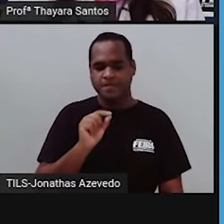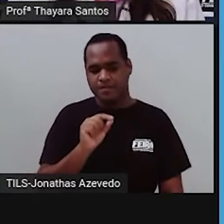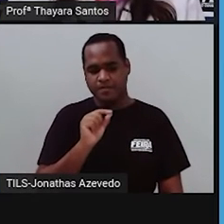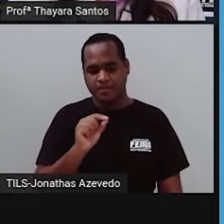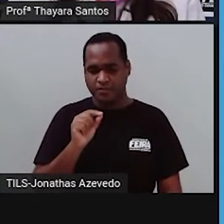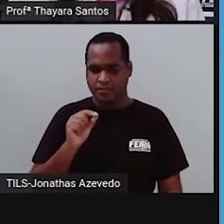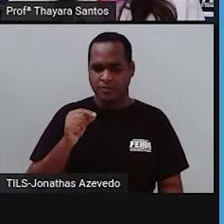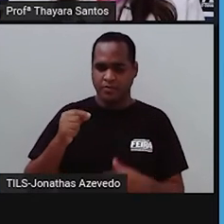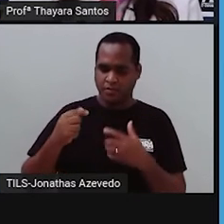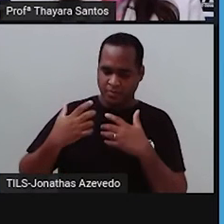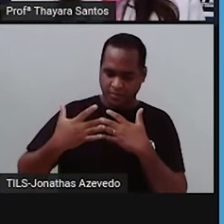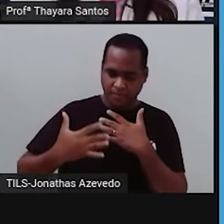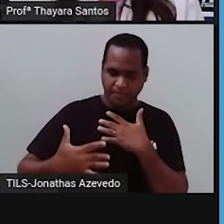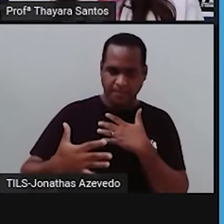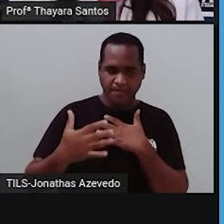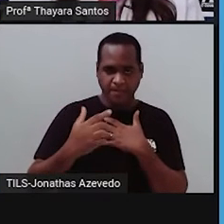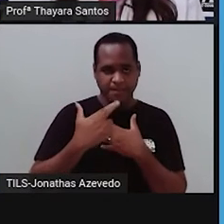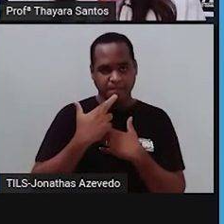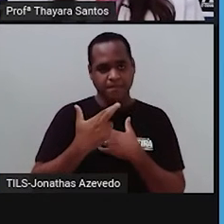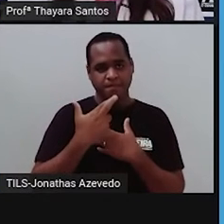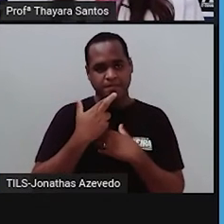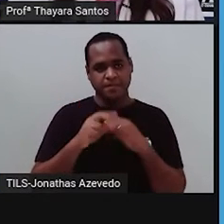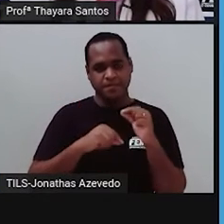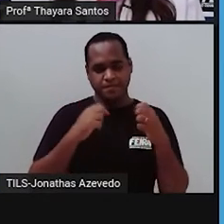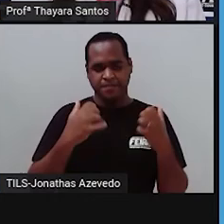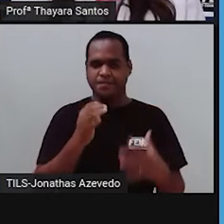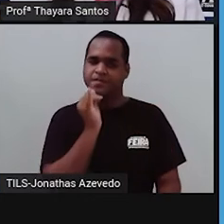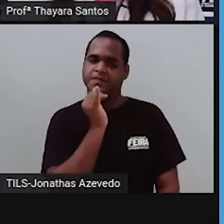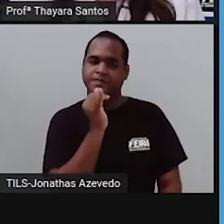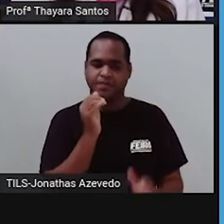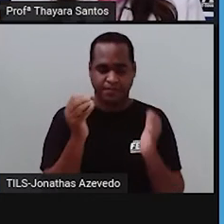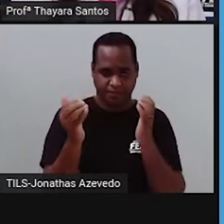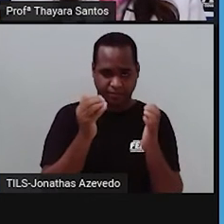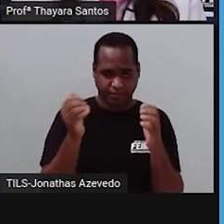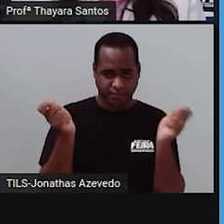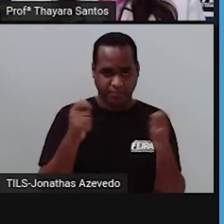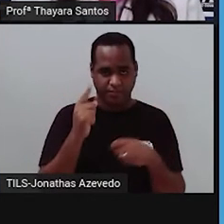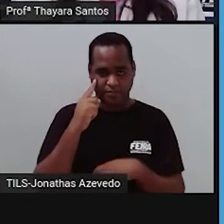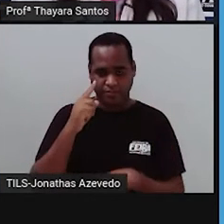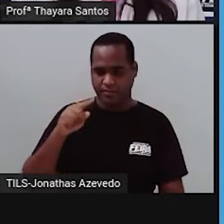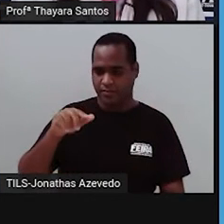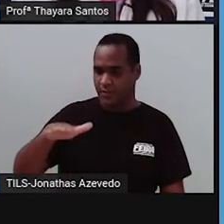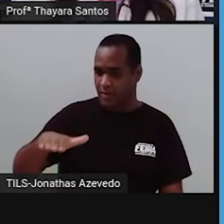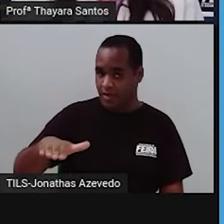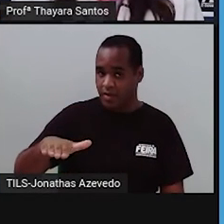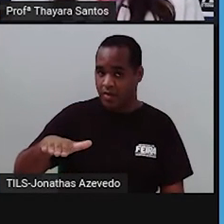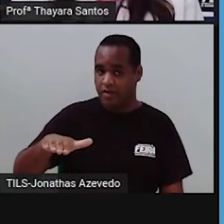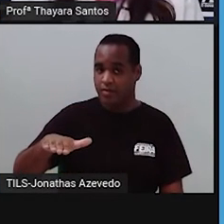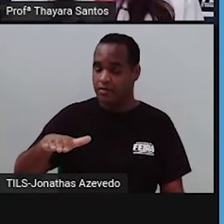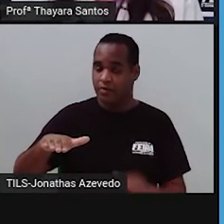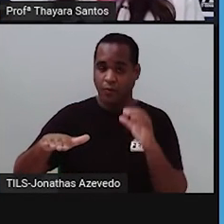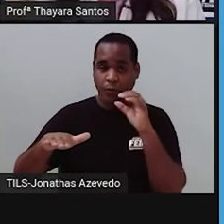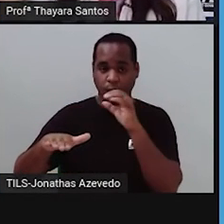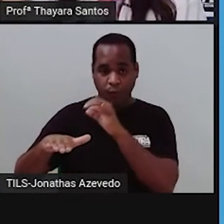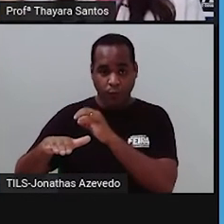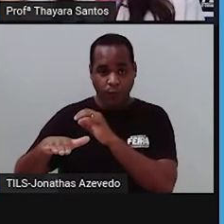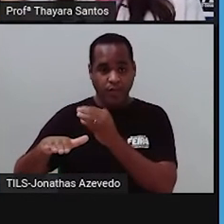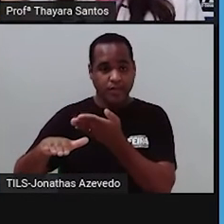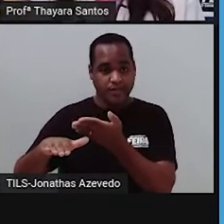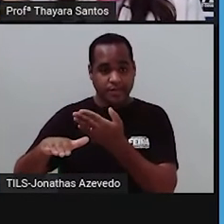disso, emitir respostas. Então, por exemplo, se eu boto a mão aqui na superfície e essa superfície está quente,